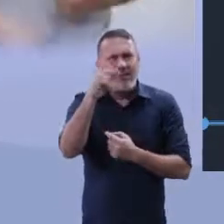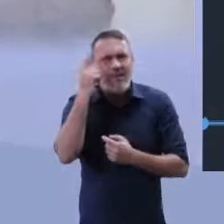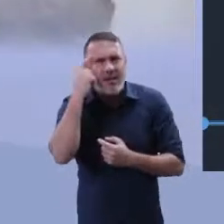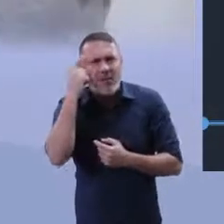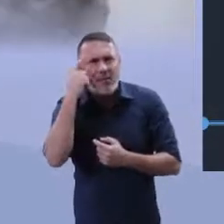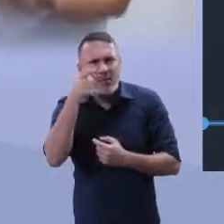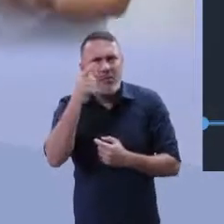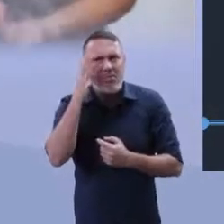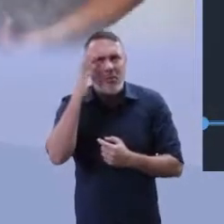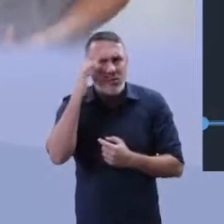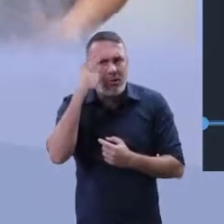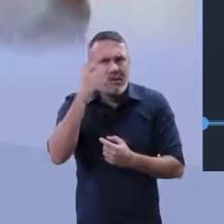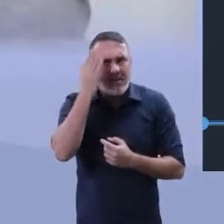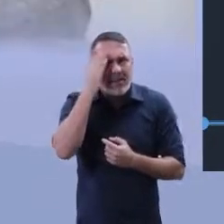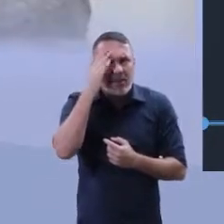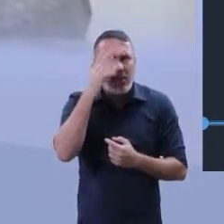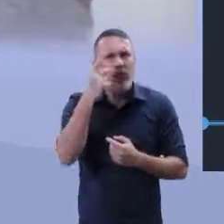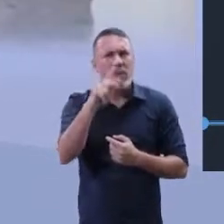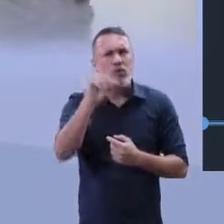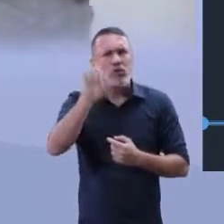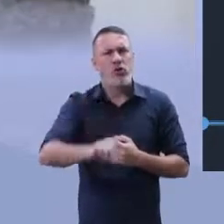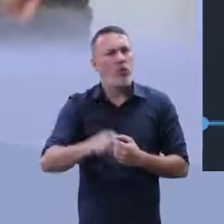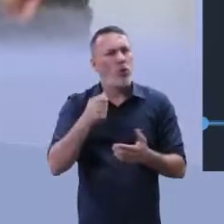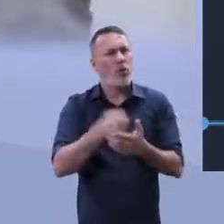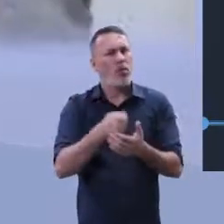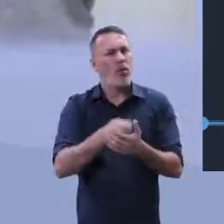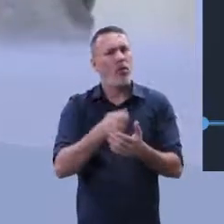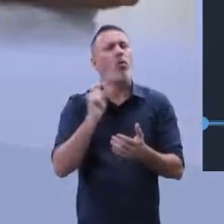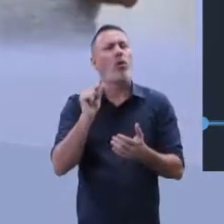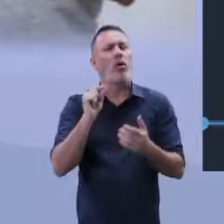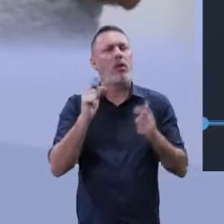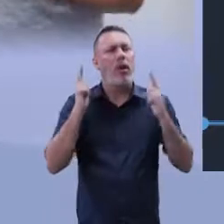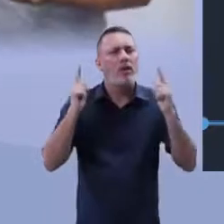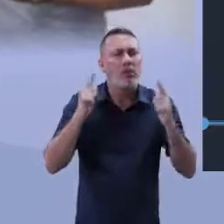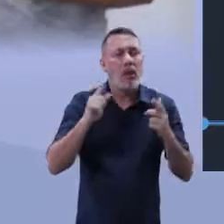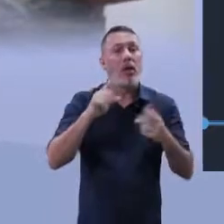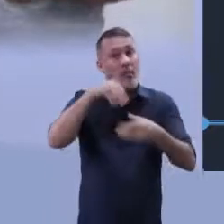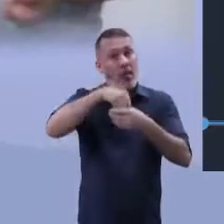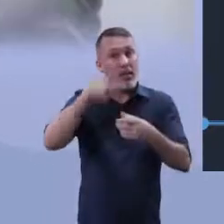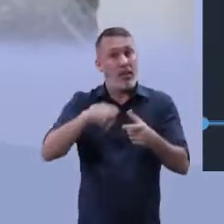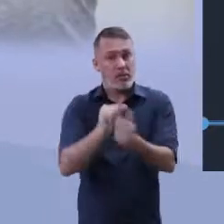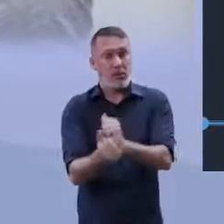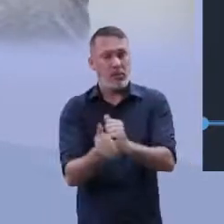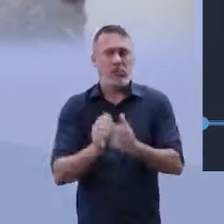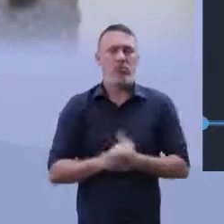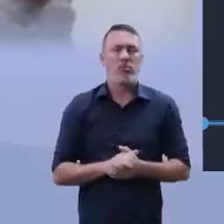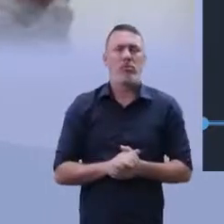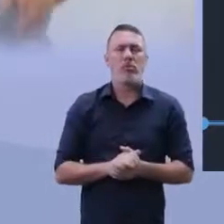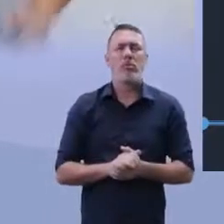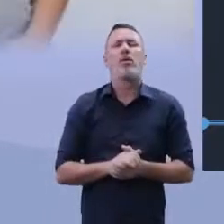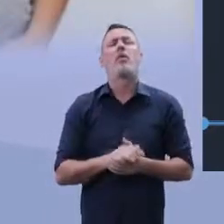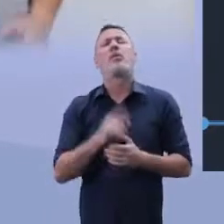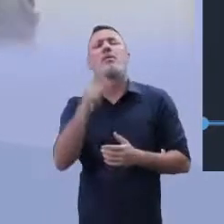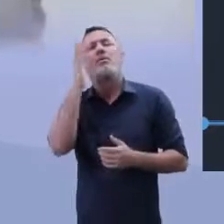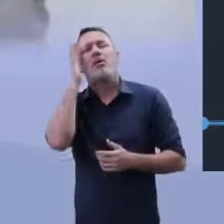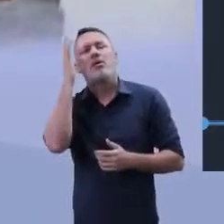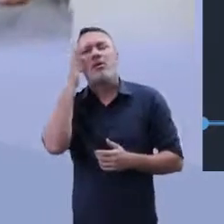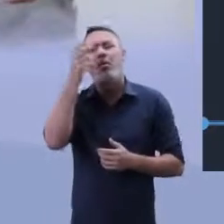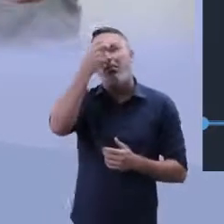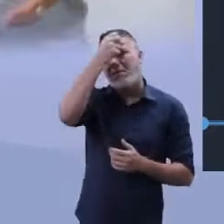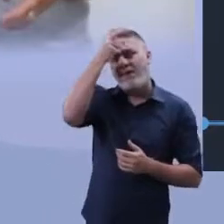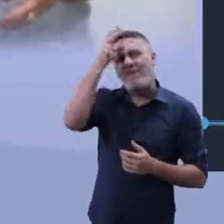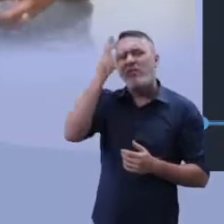sociedade, você, enquanto indivíduo, tem direito ao lazer? E o lazer inclui o esporte. E, por último, como que as